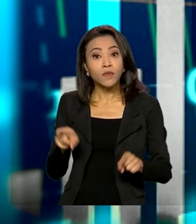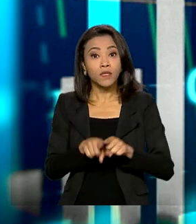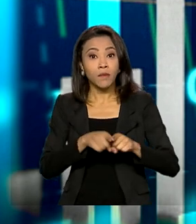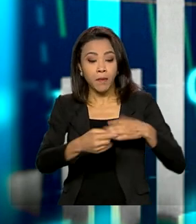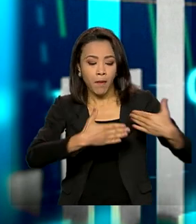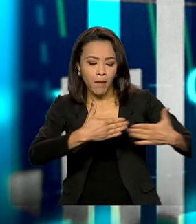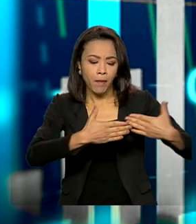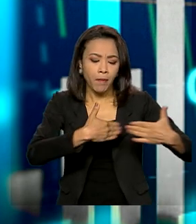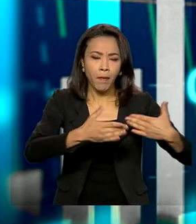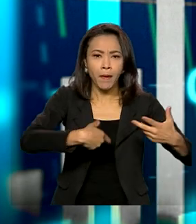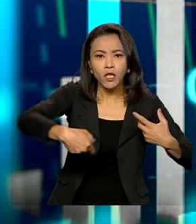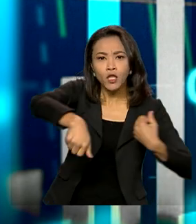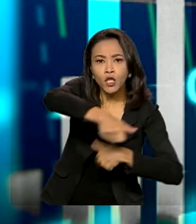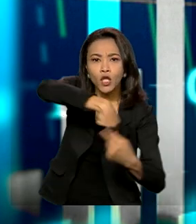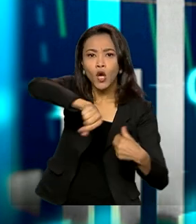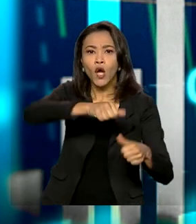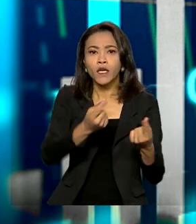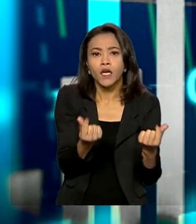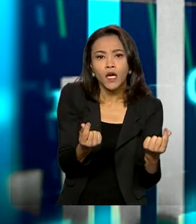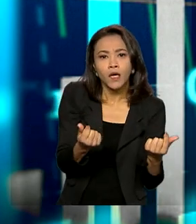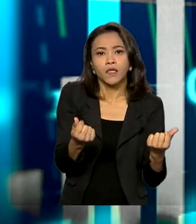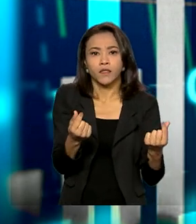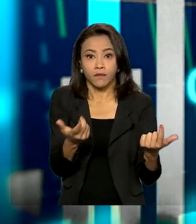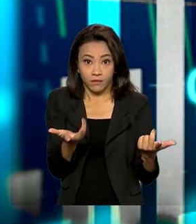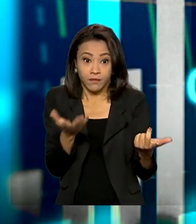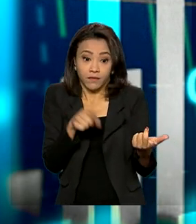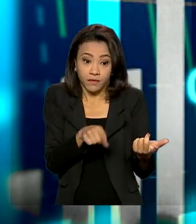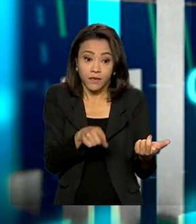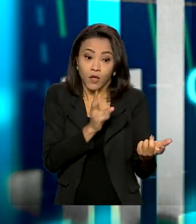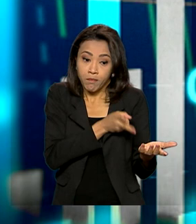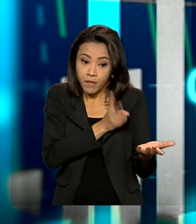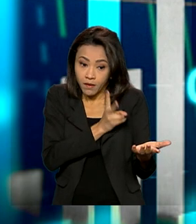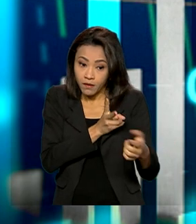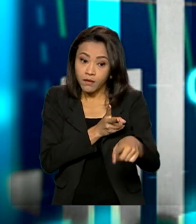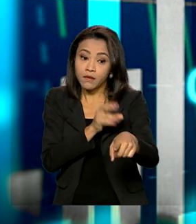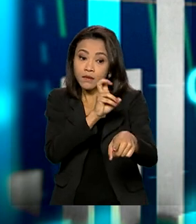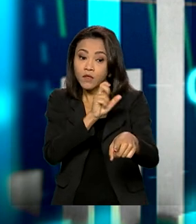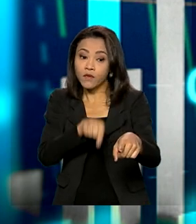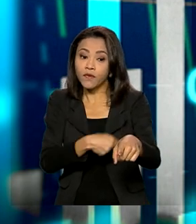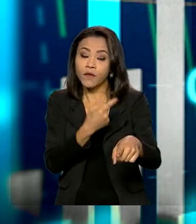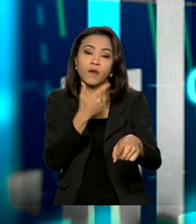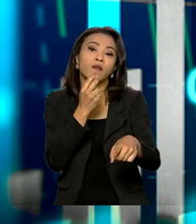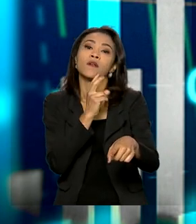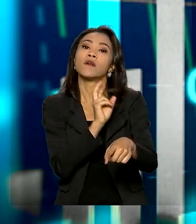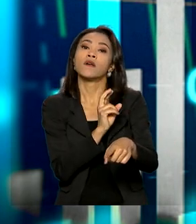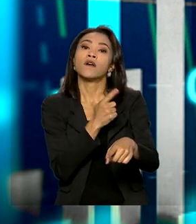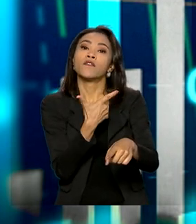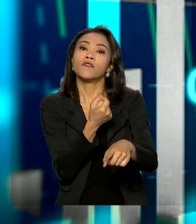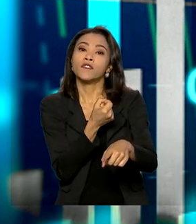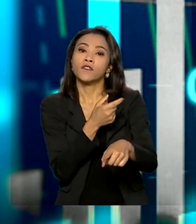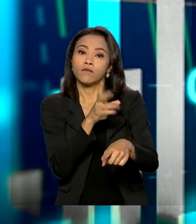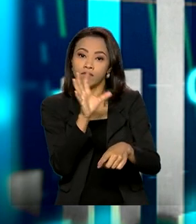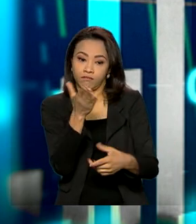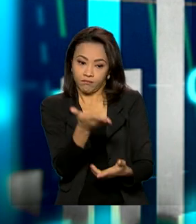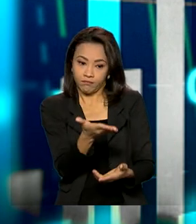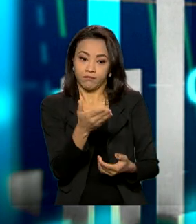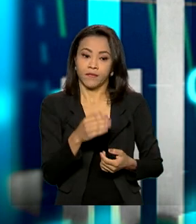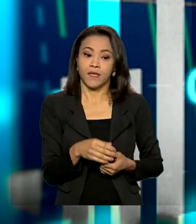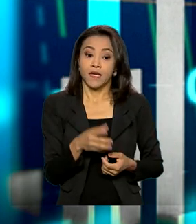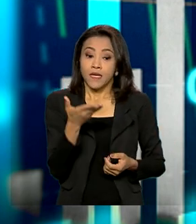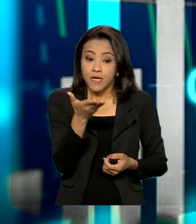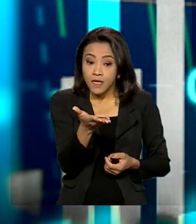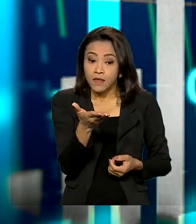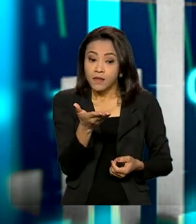Em termos de taxa de juros, continua em 13,75% e em termos de câmbio, continua em 5,20%. A taxa, então,